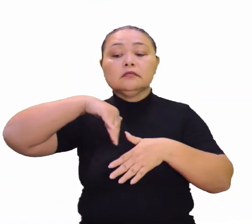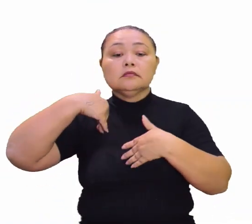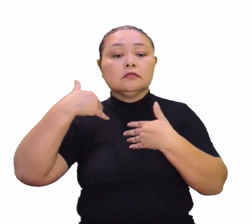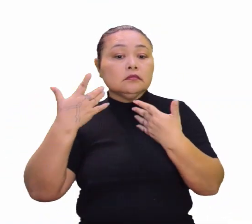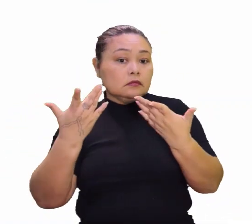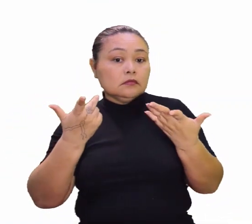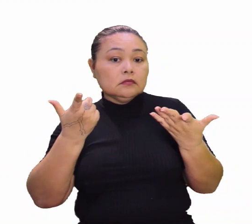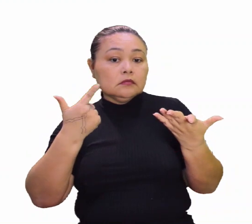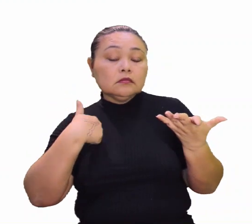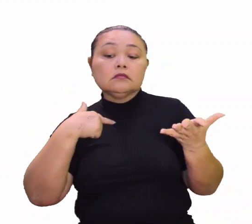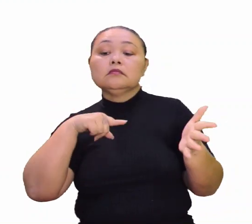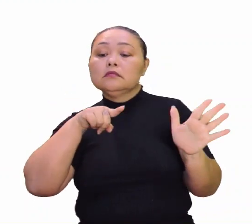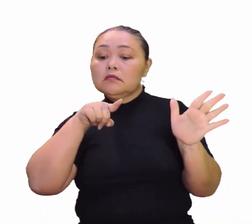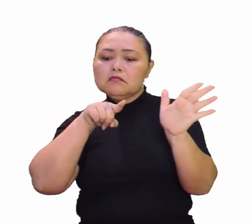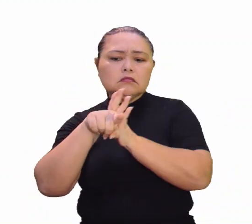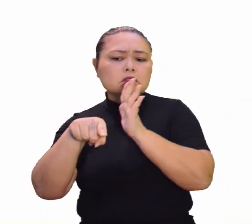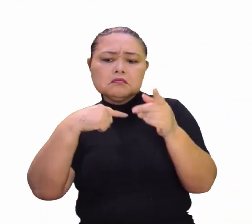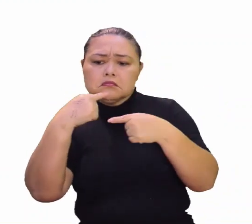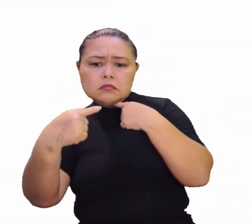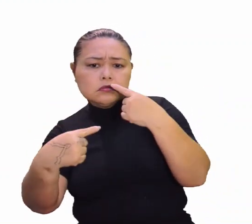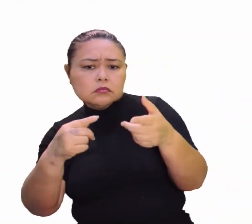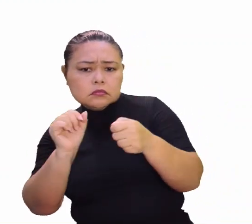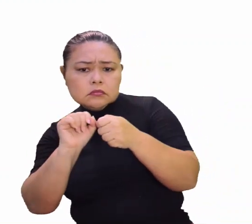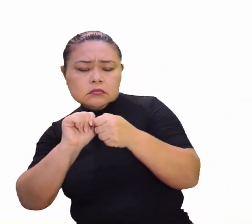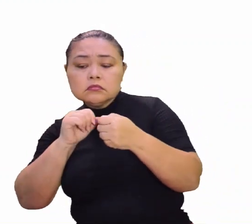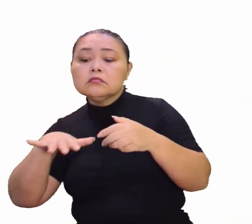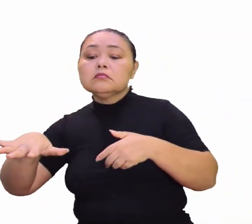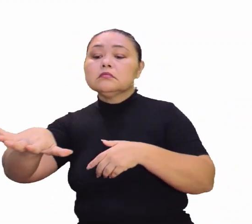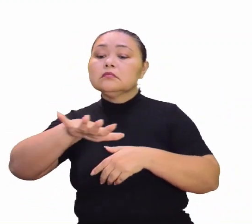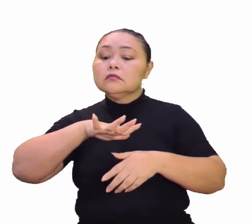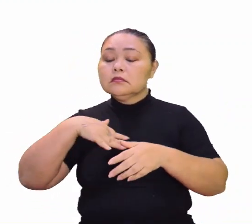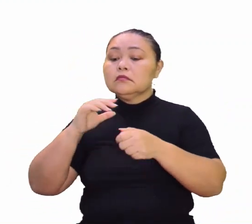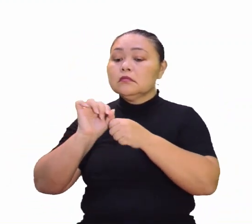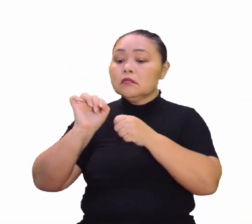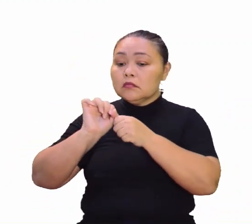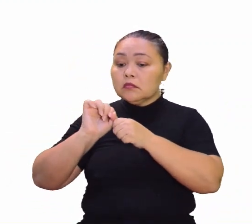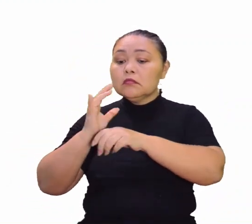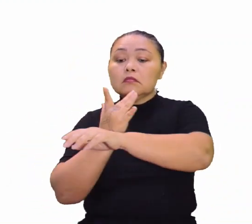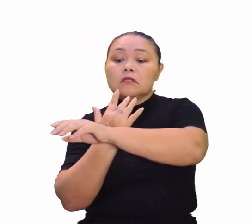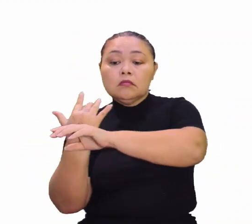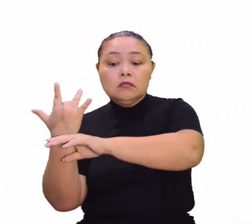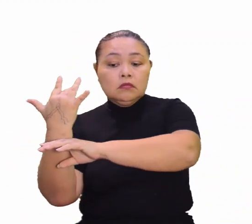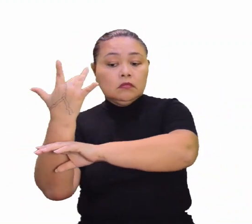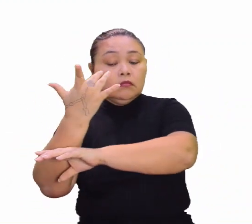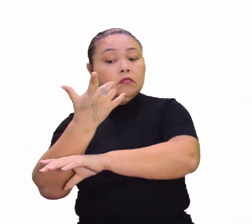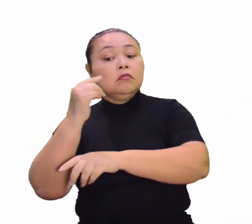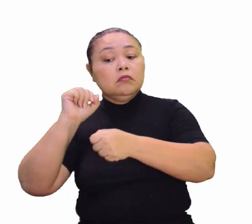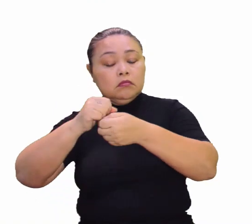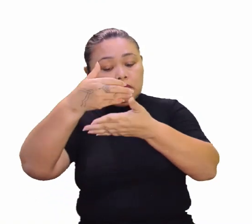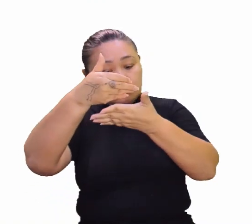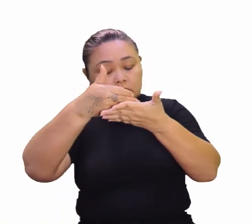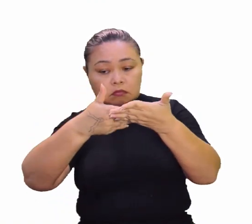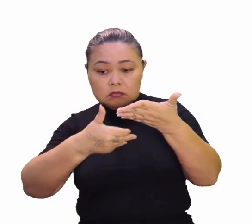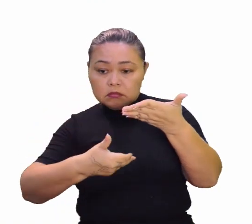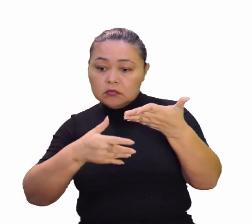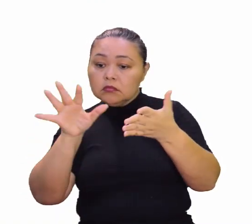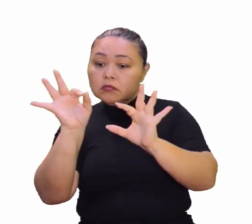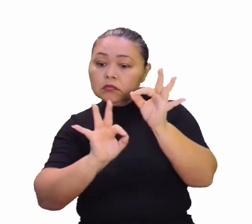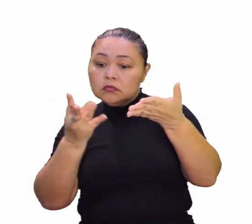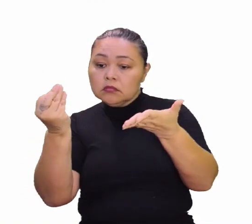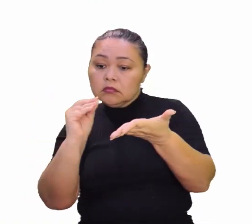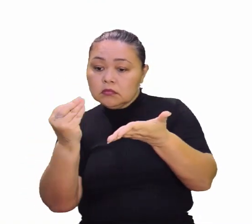embora questionado por muitos especialistas da área ambiental, foi elaborado durante os debates da